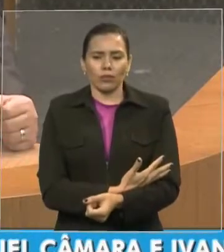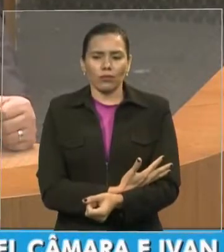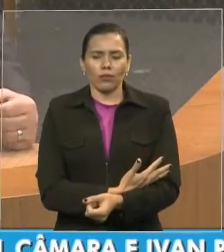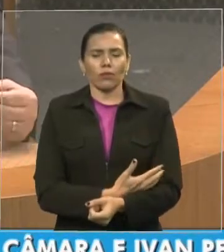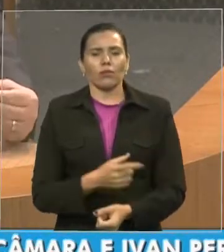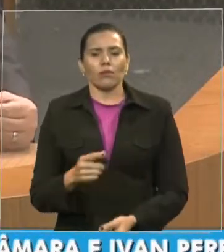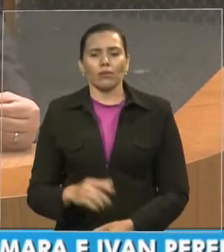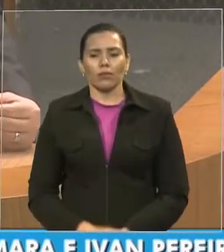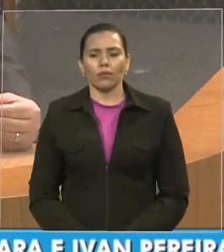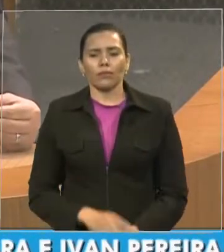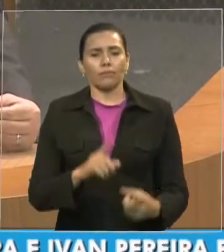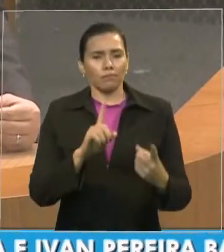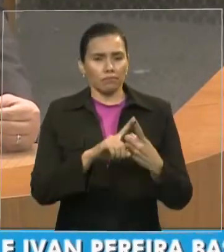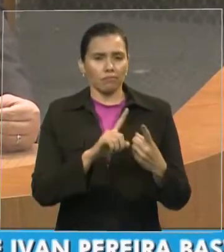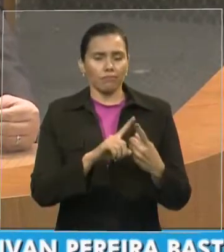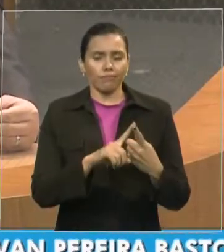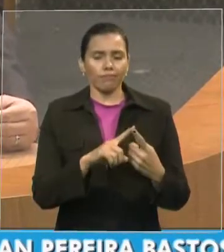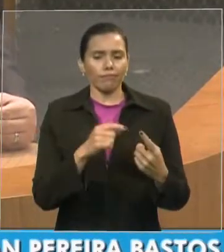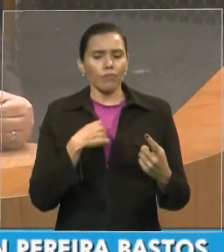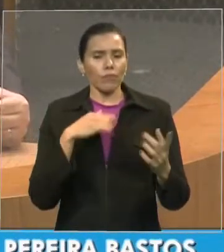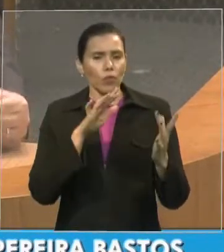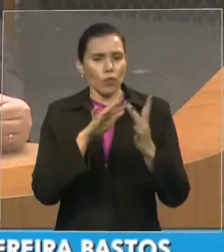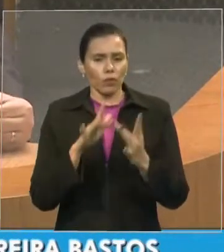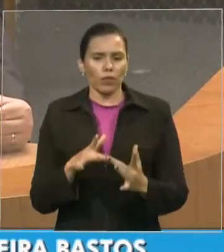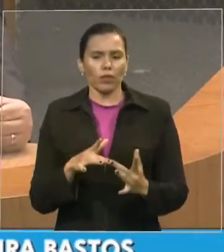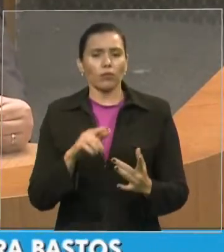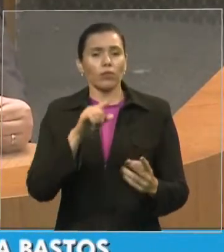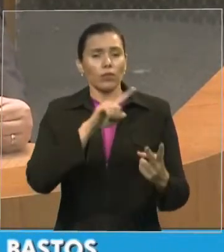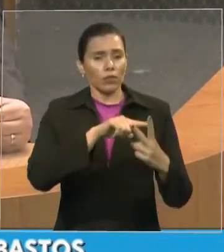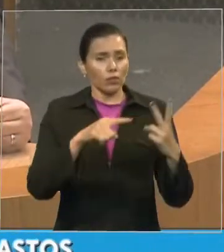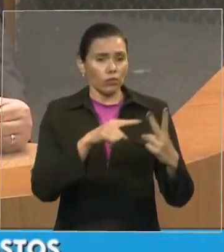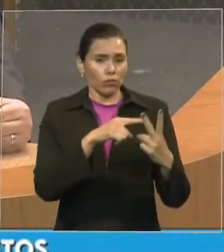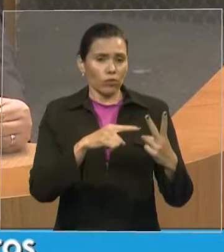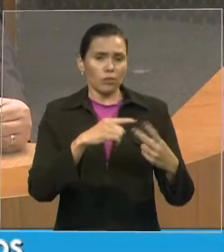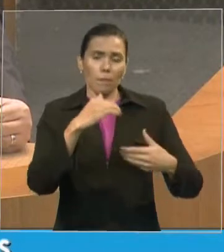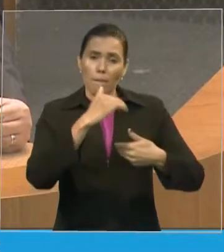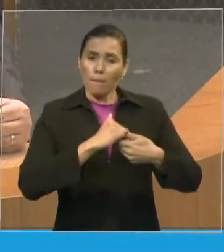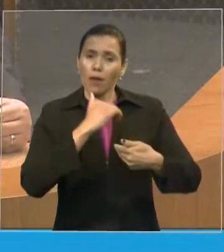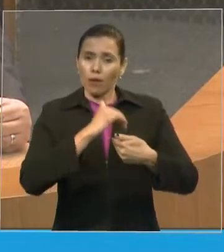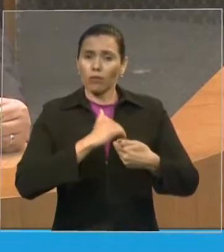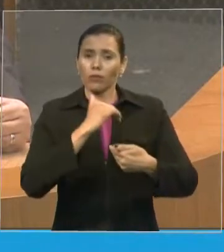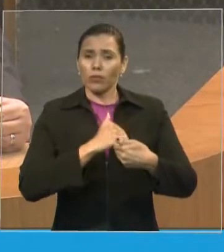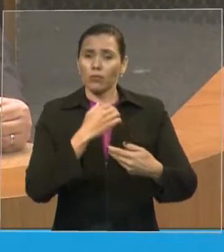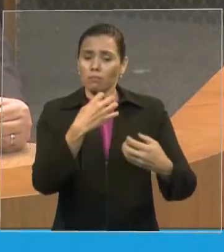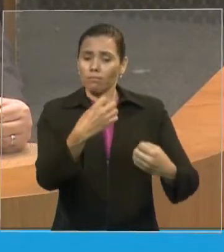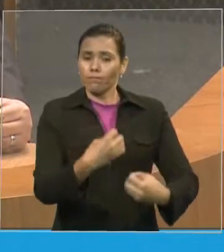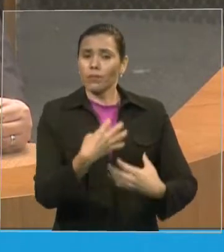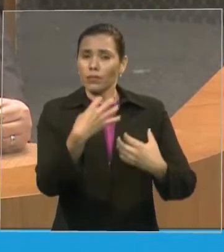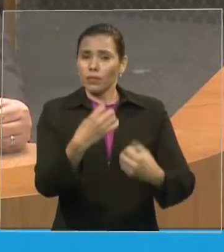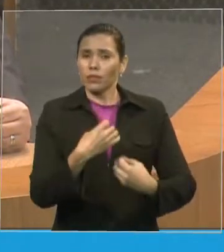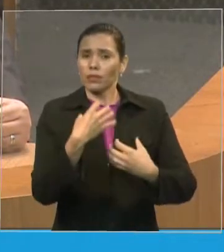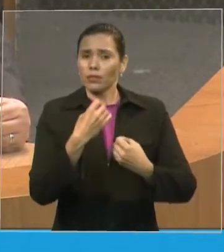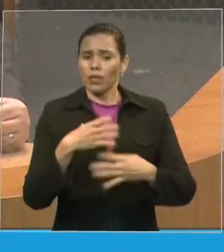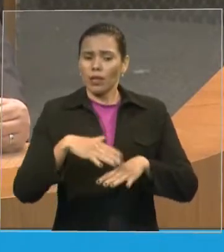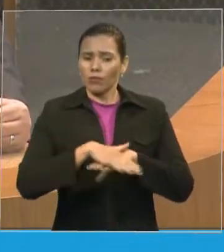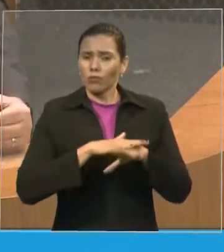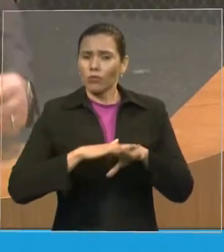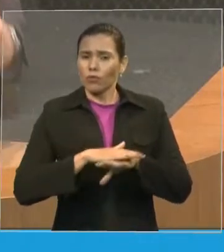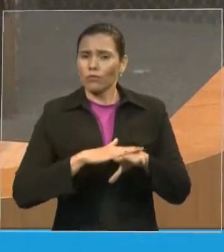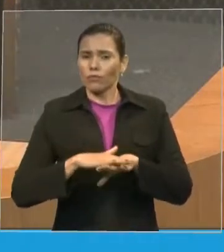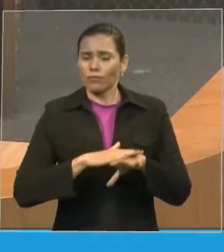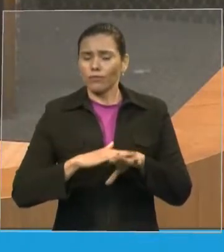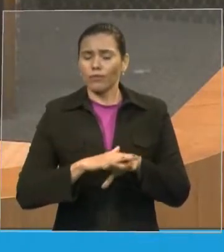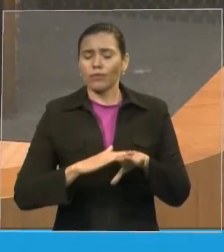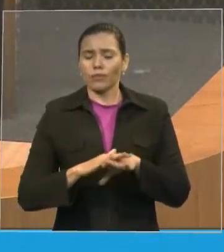Deus. Eu convivi e eu fui discipulado por eles, discipulado de conversar, de admirar, um